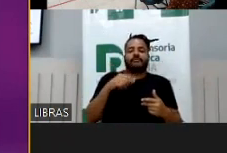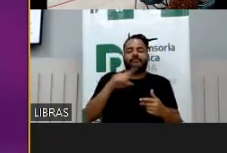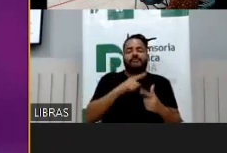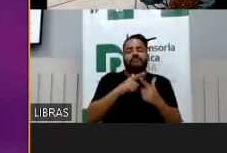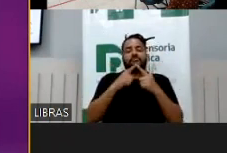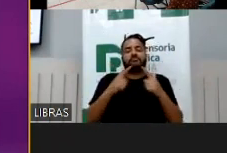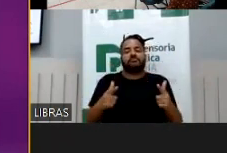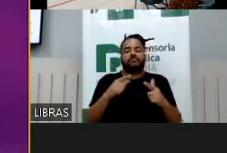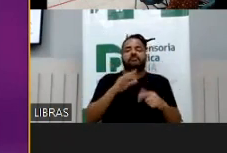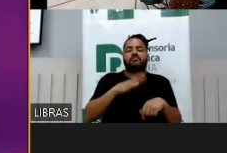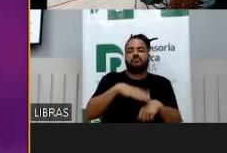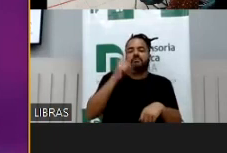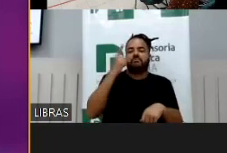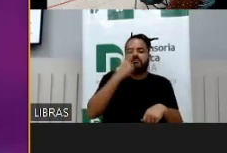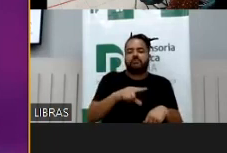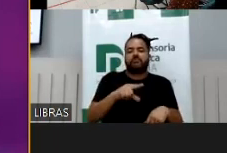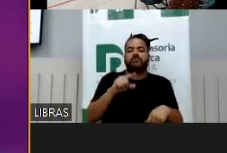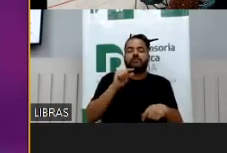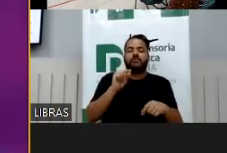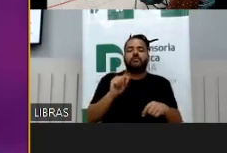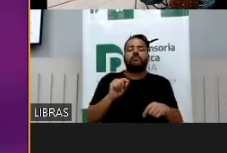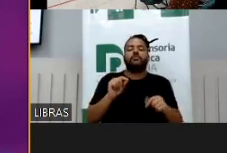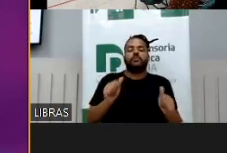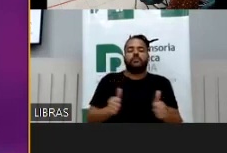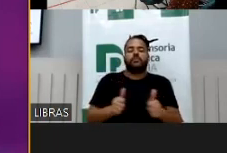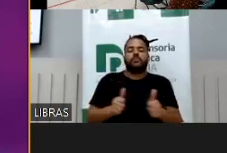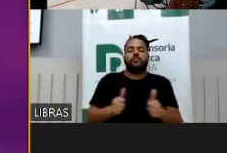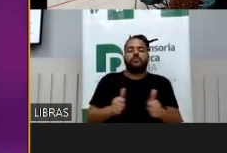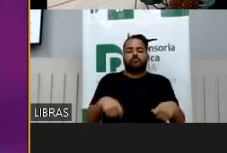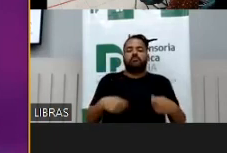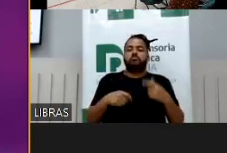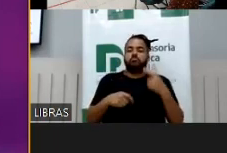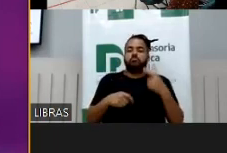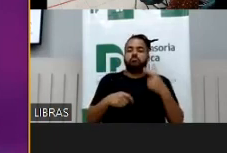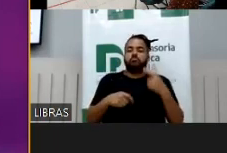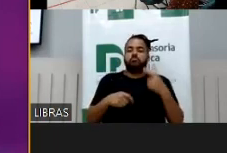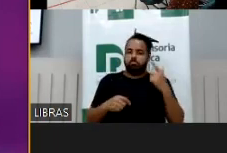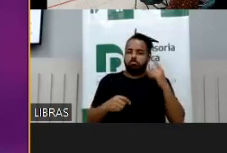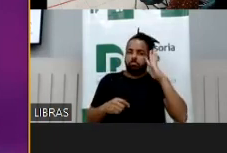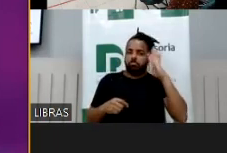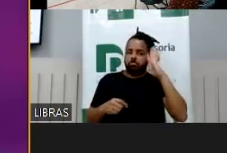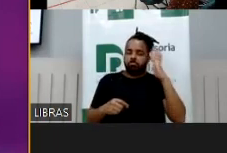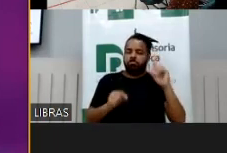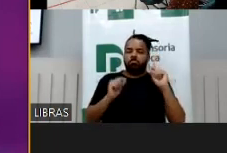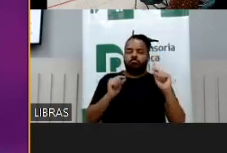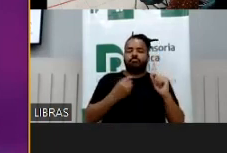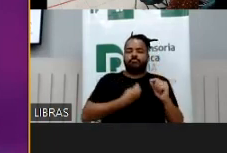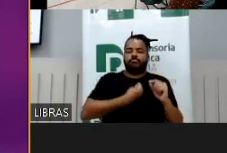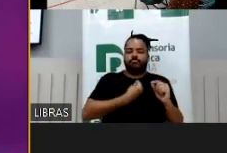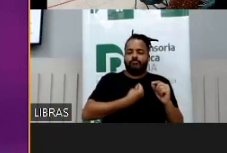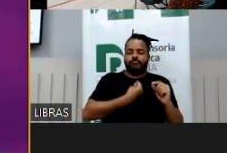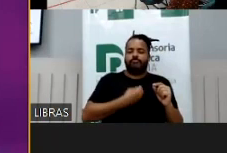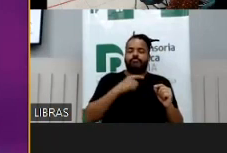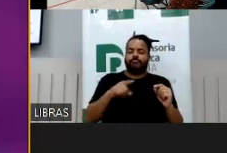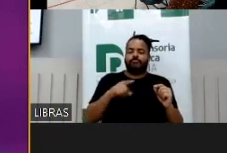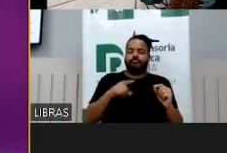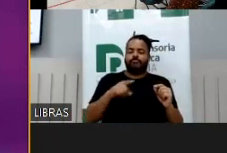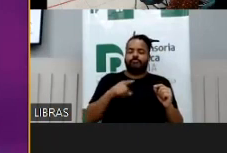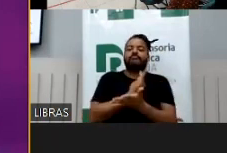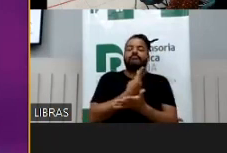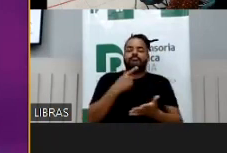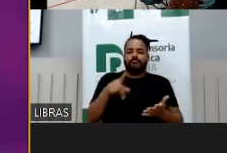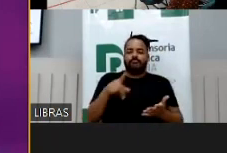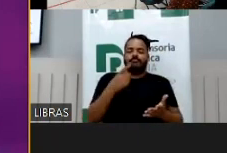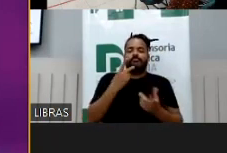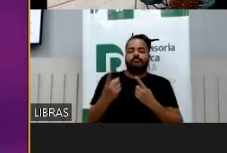mais eficaz para questões desse tipo é muito melhor, está aqui para nós a impressão que eu tenho tido e o que eu tenho vivido quando eu trago esse tipo de discussão